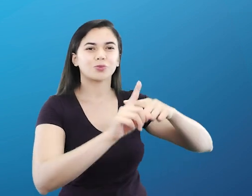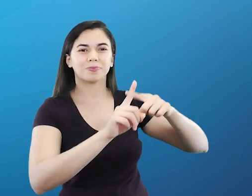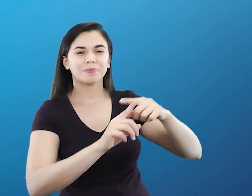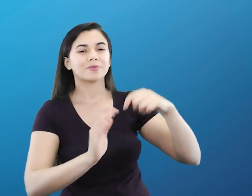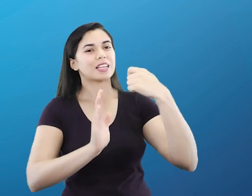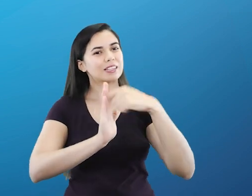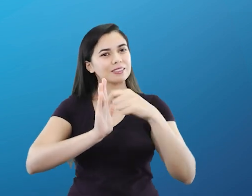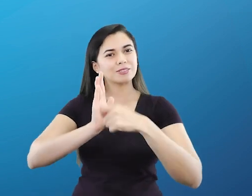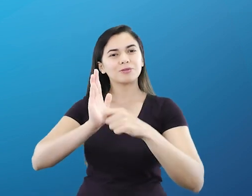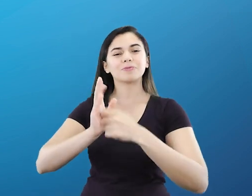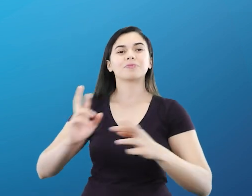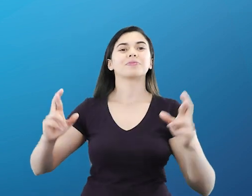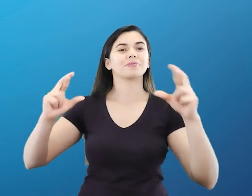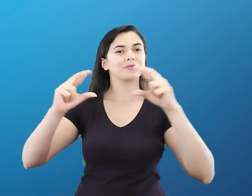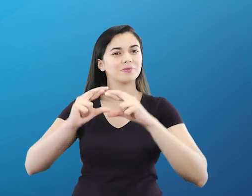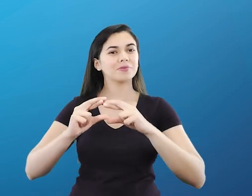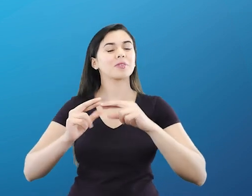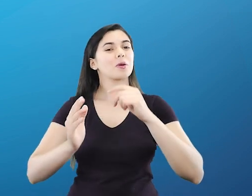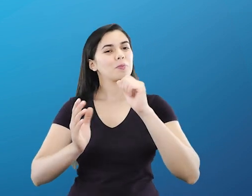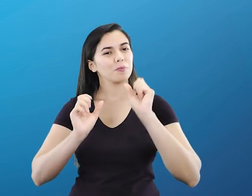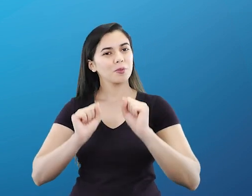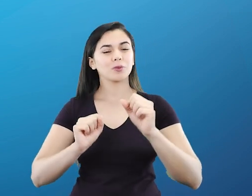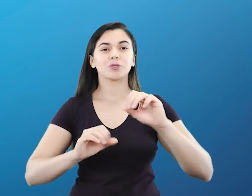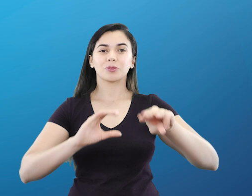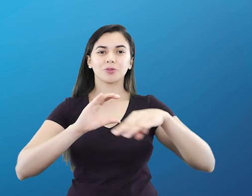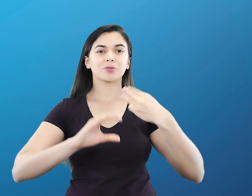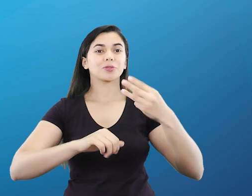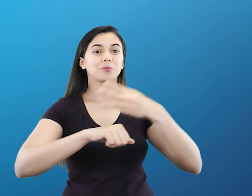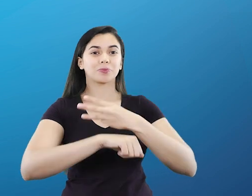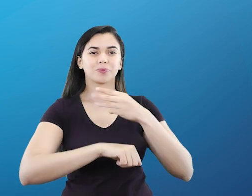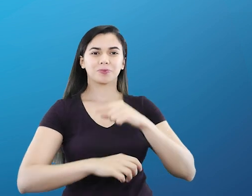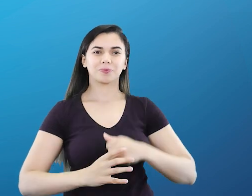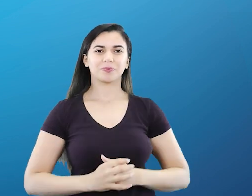roteiro para a gente, enviar sua resenha para o número que está na sua tela.